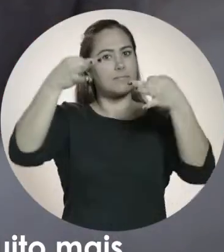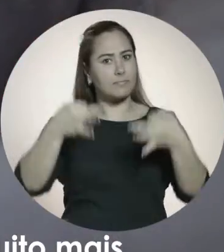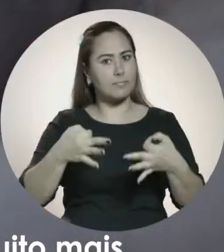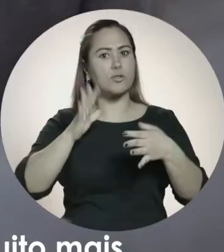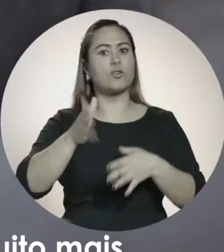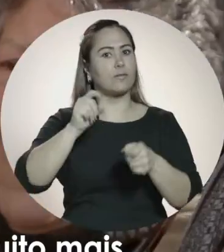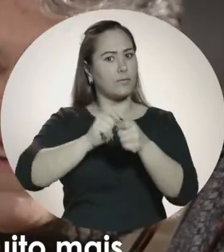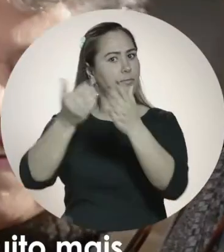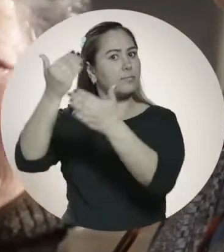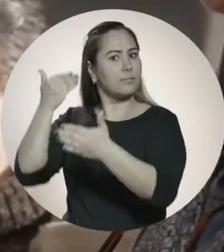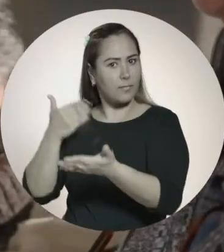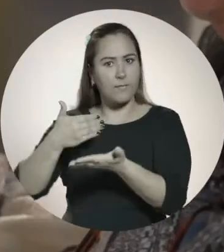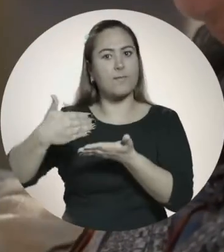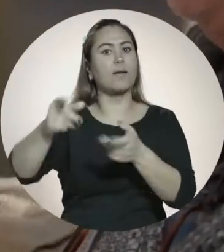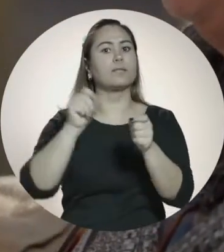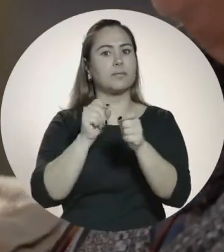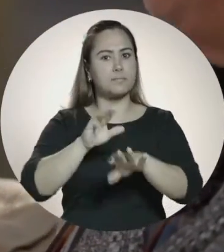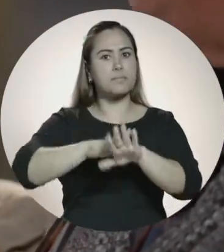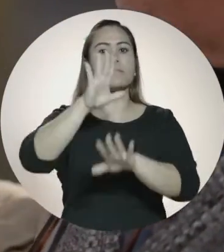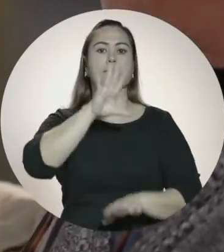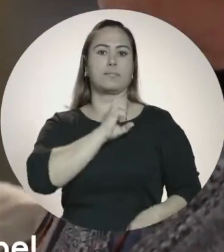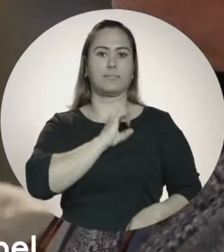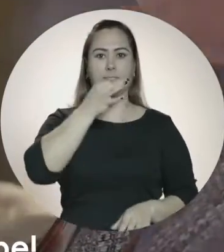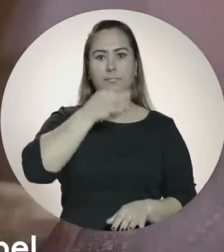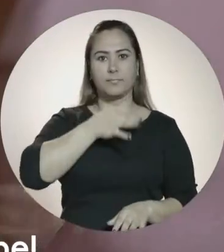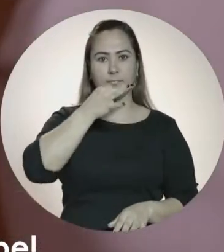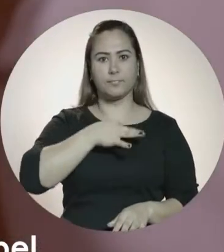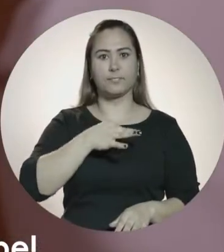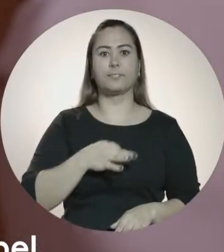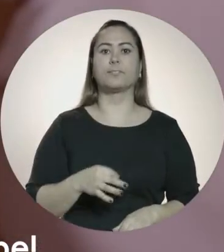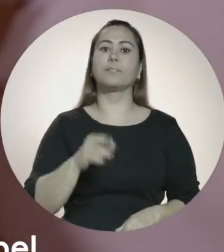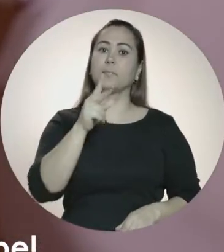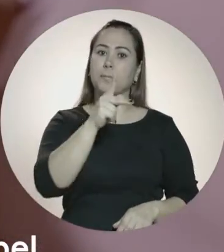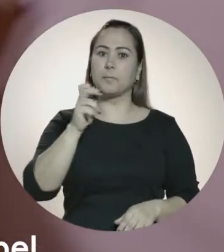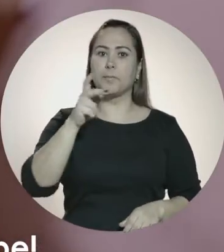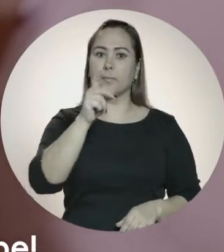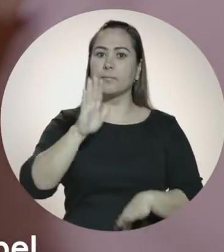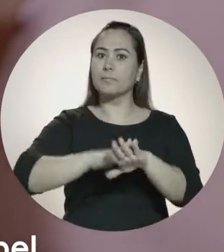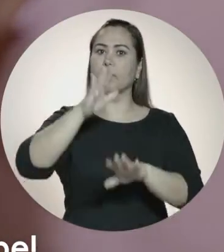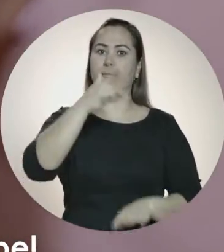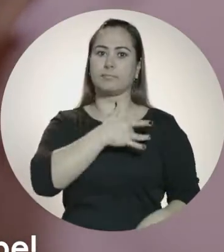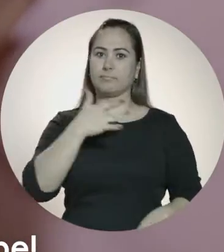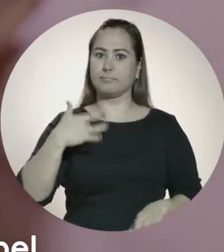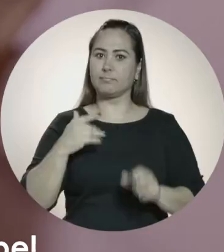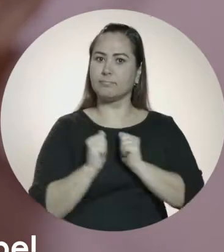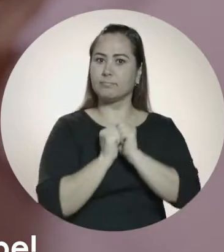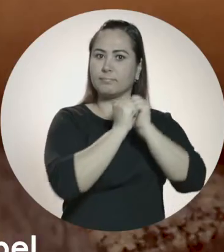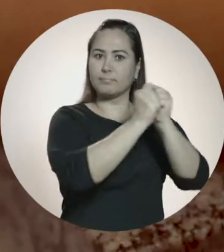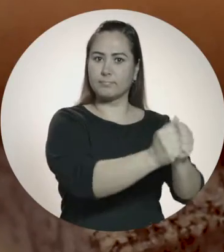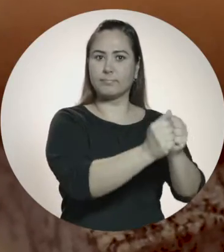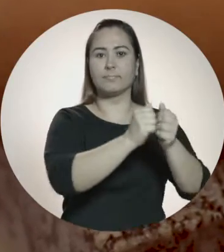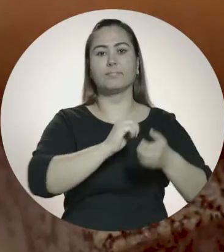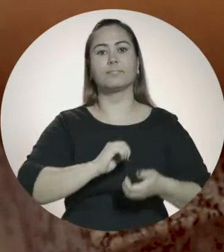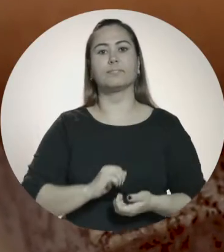fez e fará muito mais. Por amor a Caxias. Pepe é mais saúde, eu vou com Pepe.